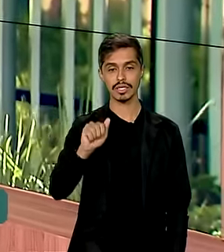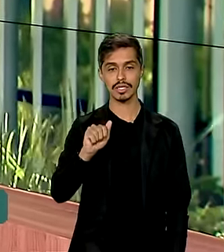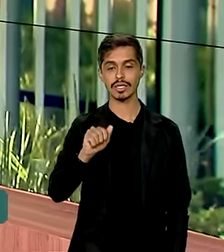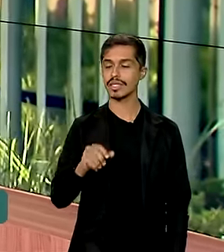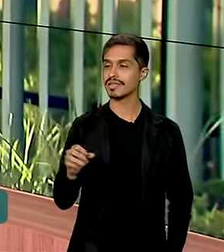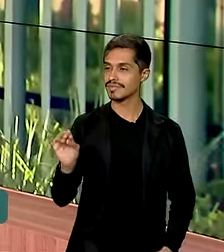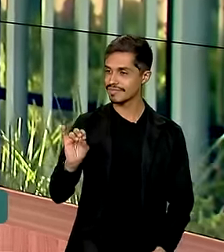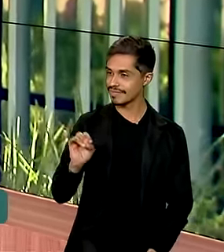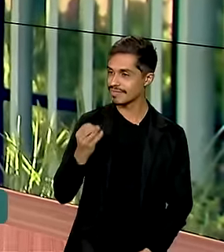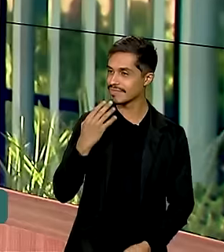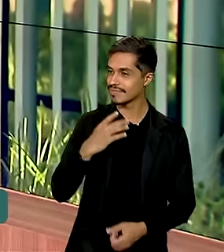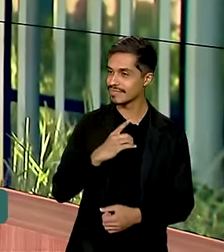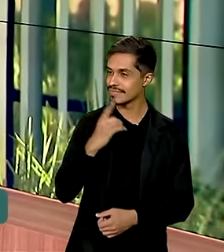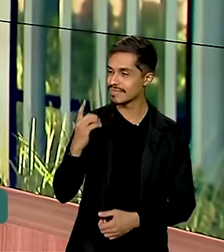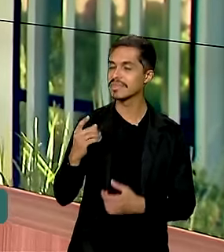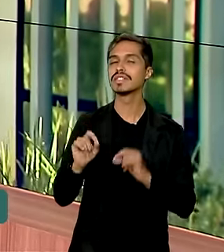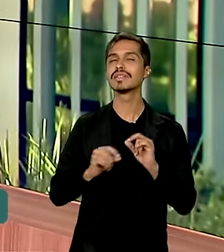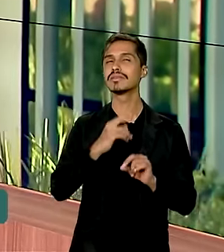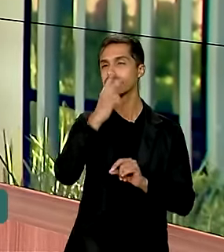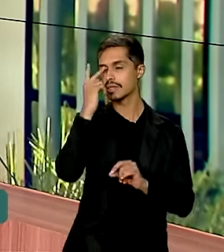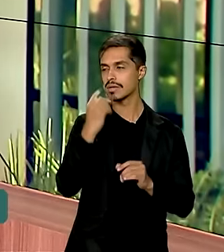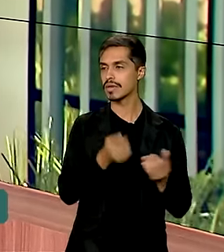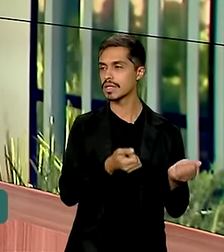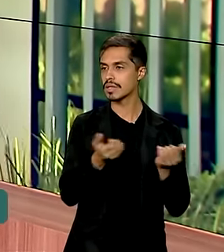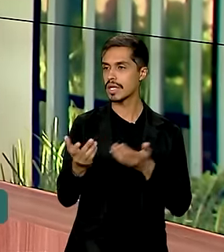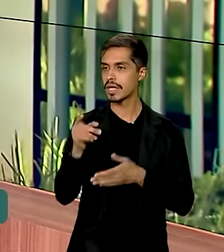bom dia. Quem o presidente deve receber hoje por aí?